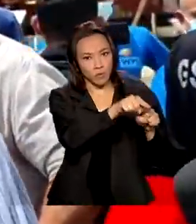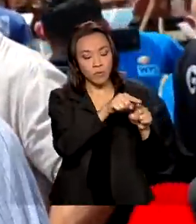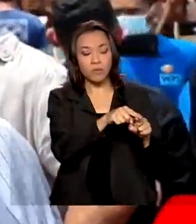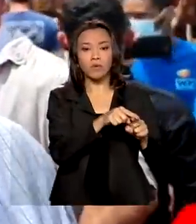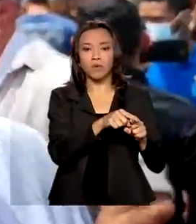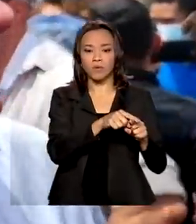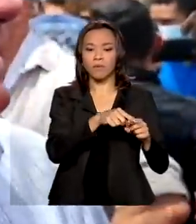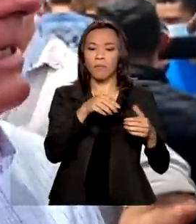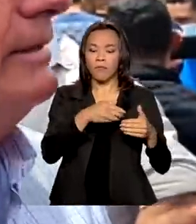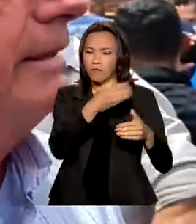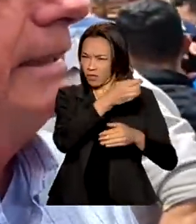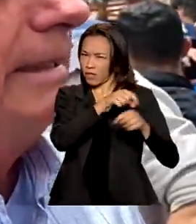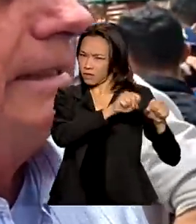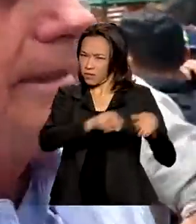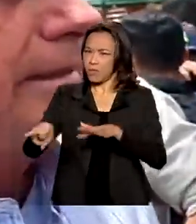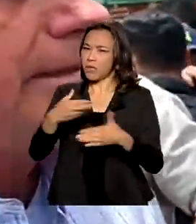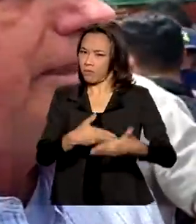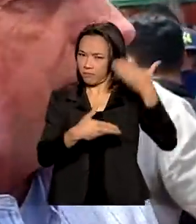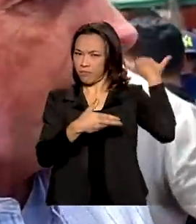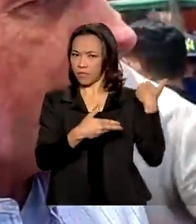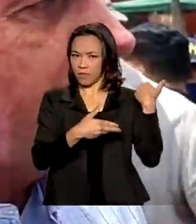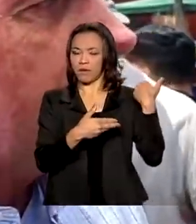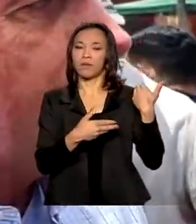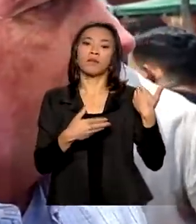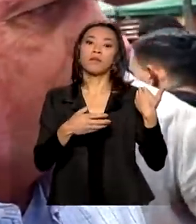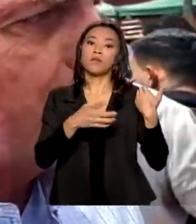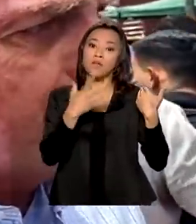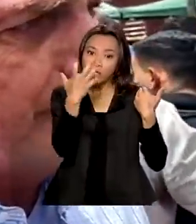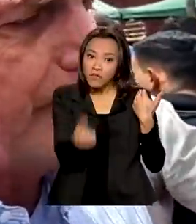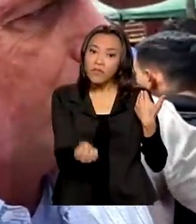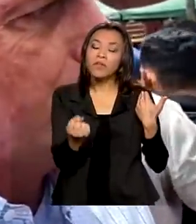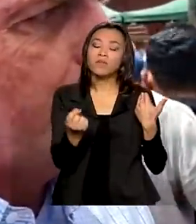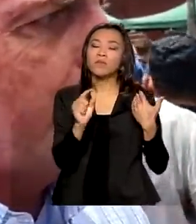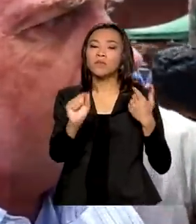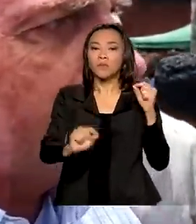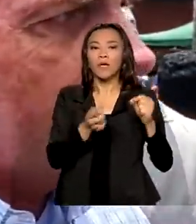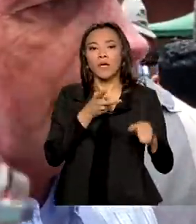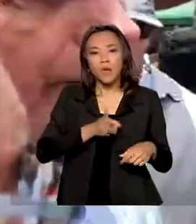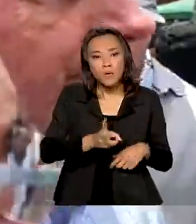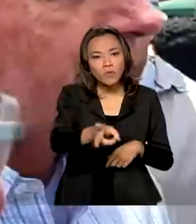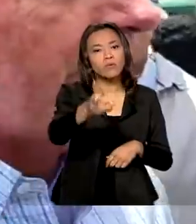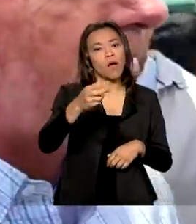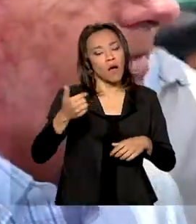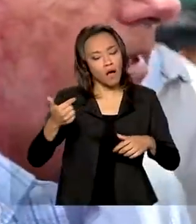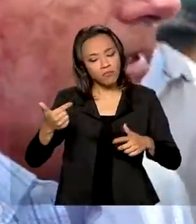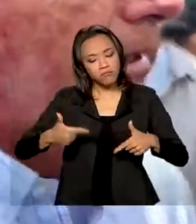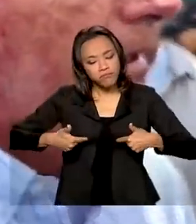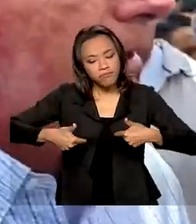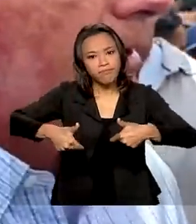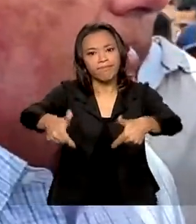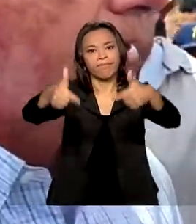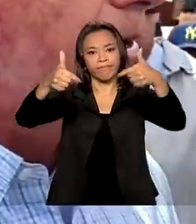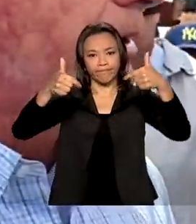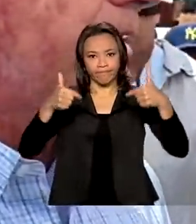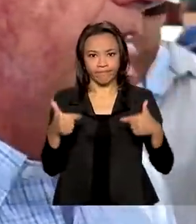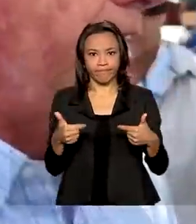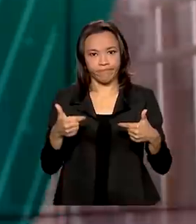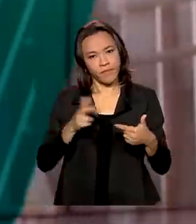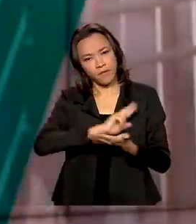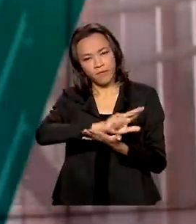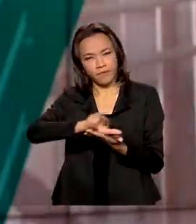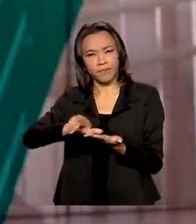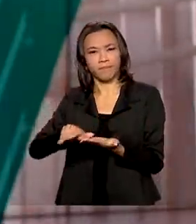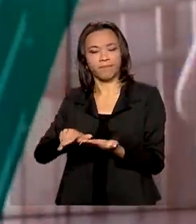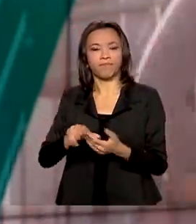passada, a gente vai partir, a reforma iniciativa, continuar dando, a fiscal, entre outras.